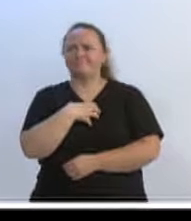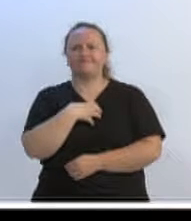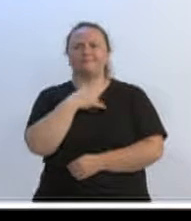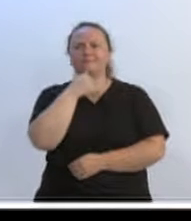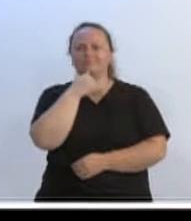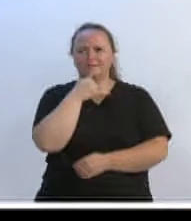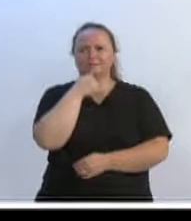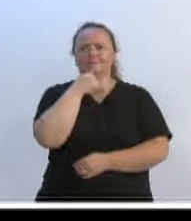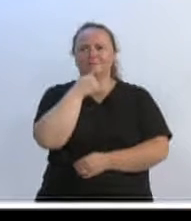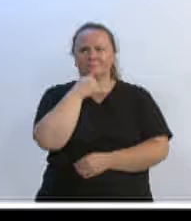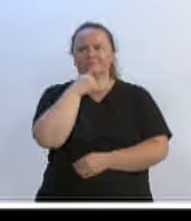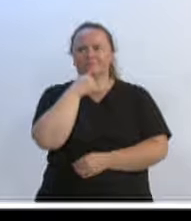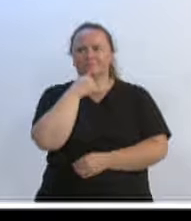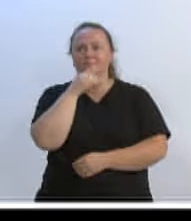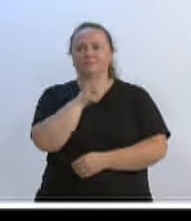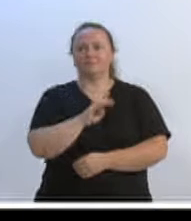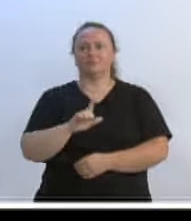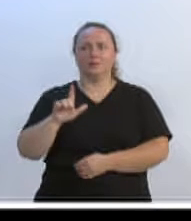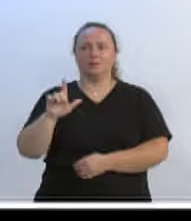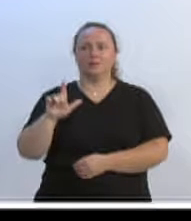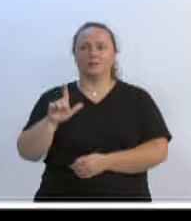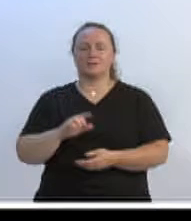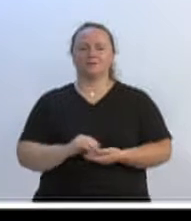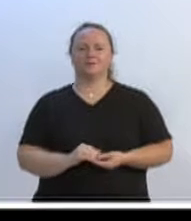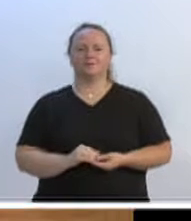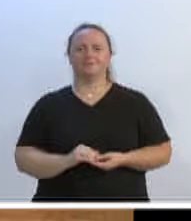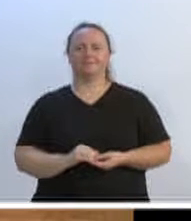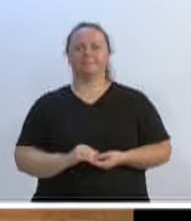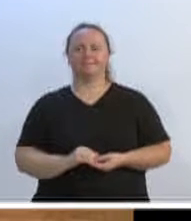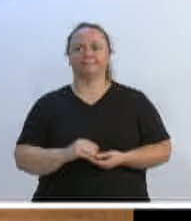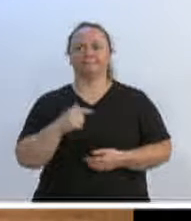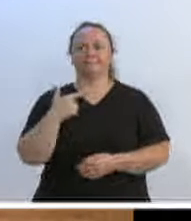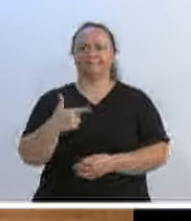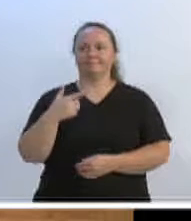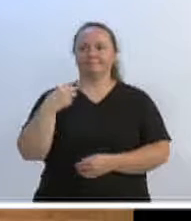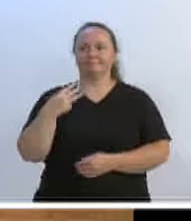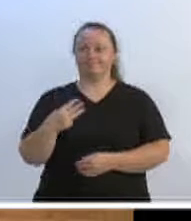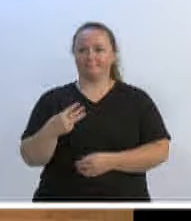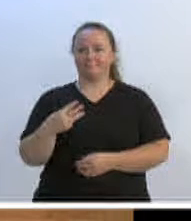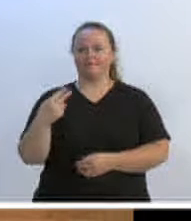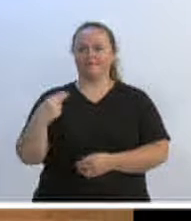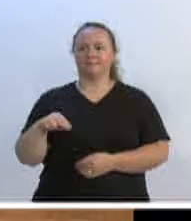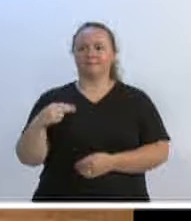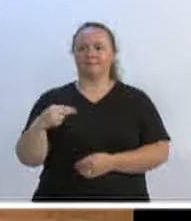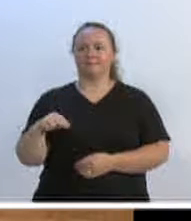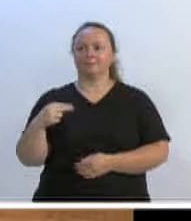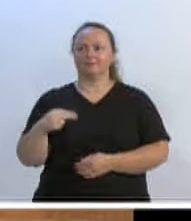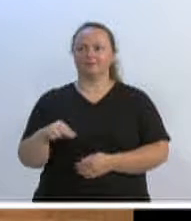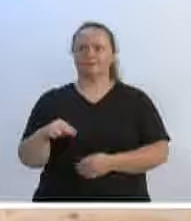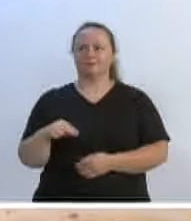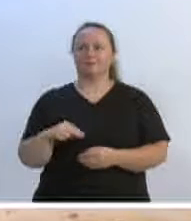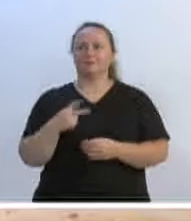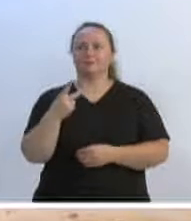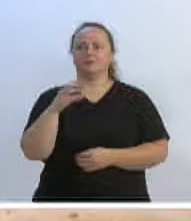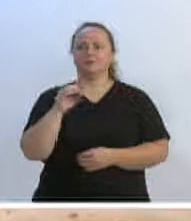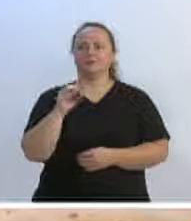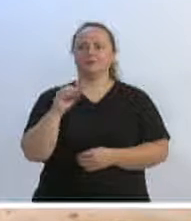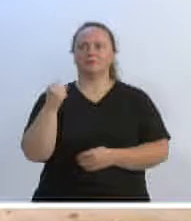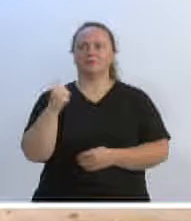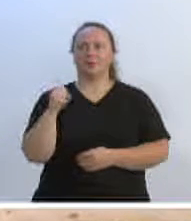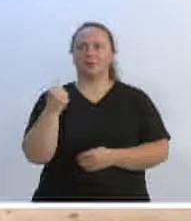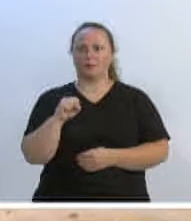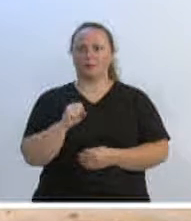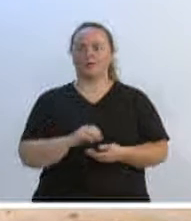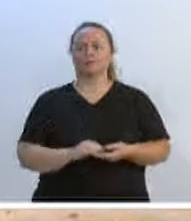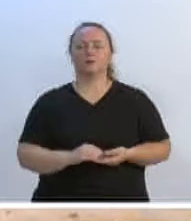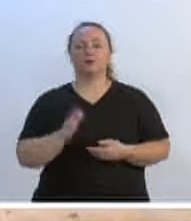na cidade de Blumenau, no dia 23 de novembro de 2008. Estão